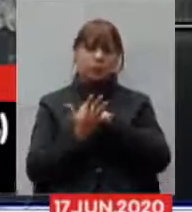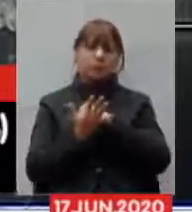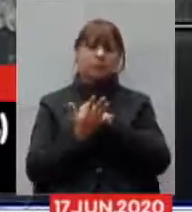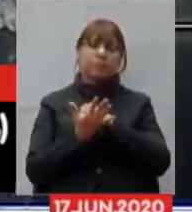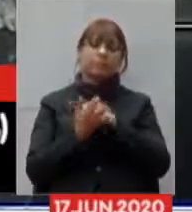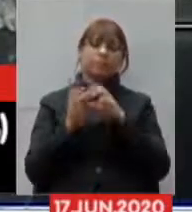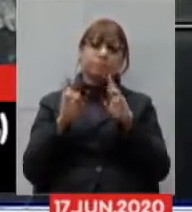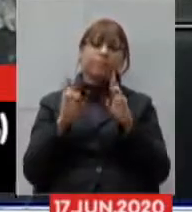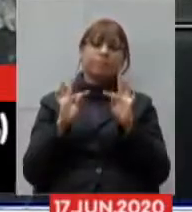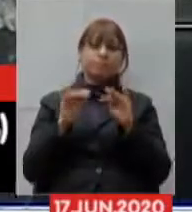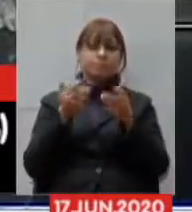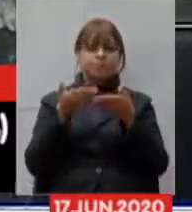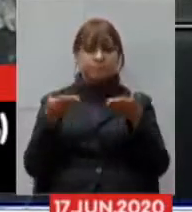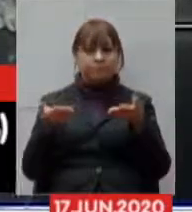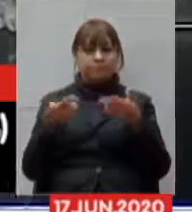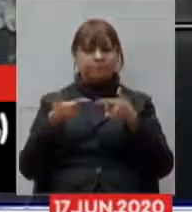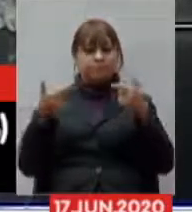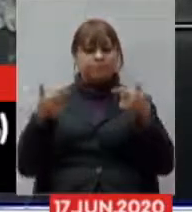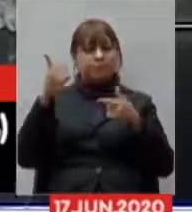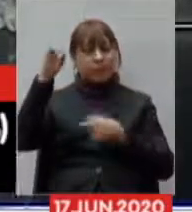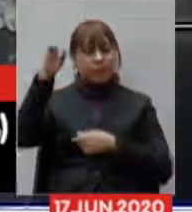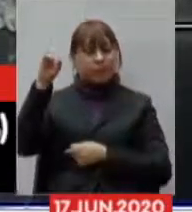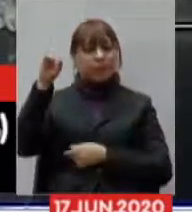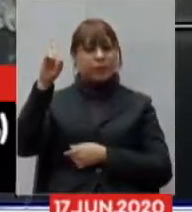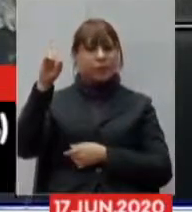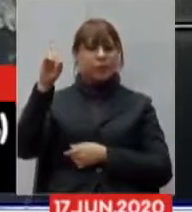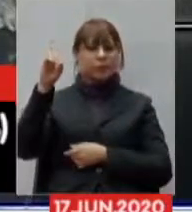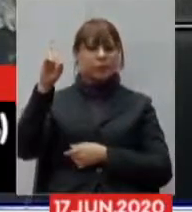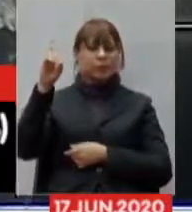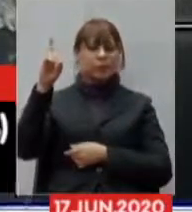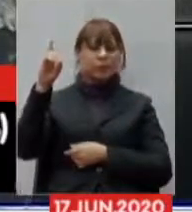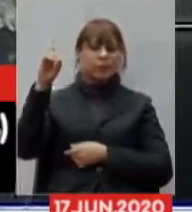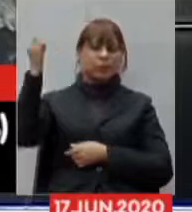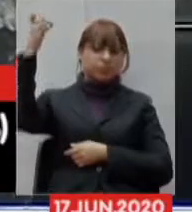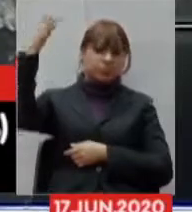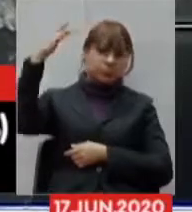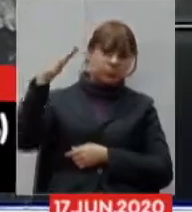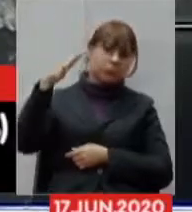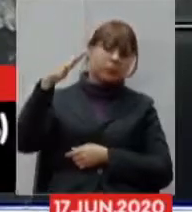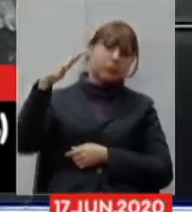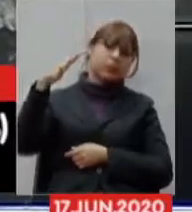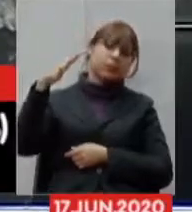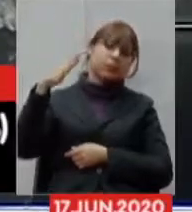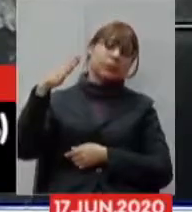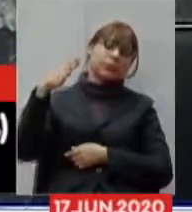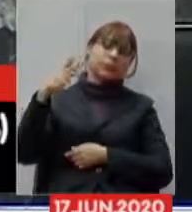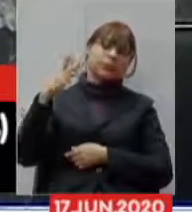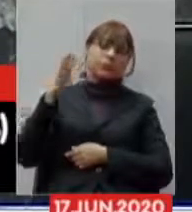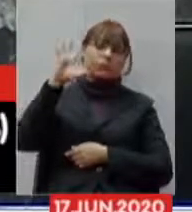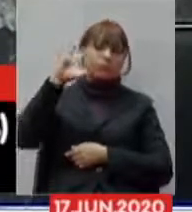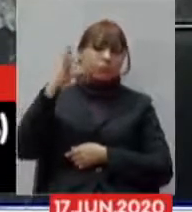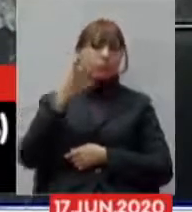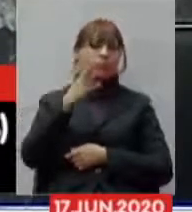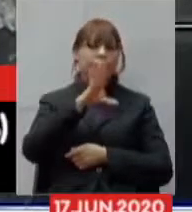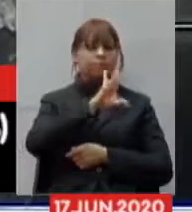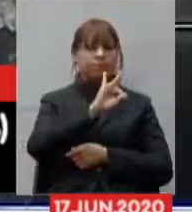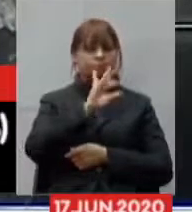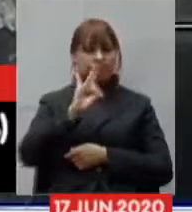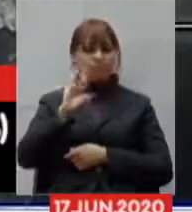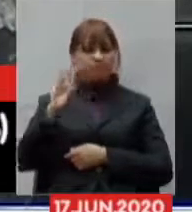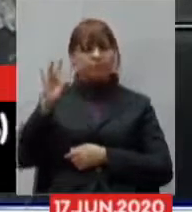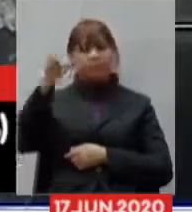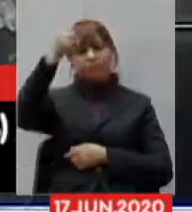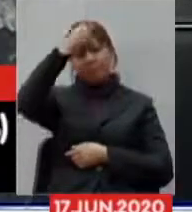a todos sucesso que Deus possa iluminar a decisão que cada um dos senhores